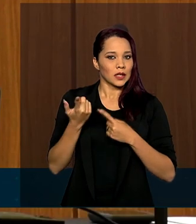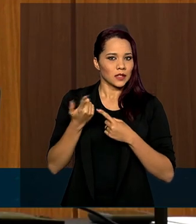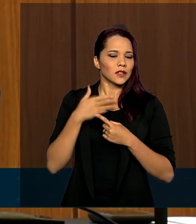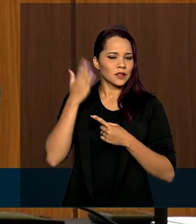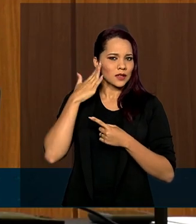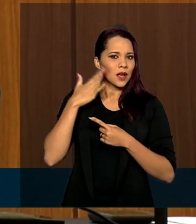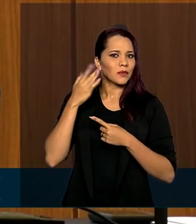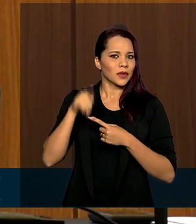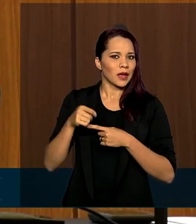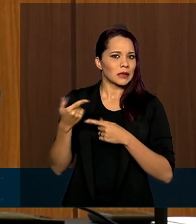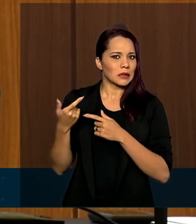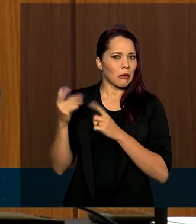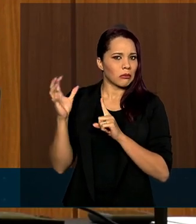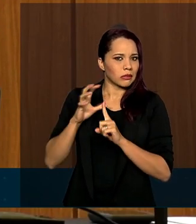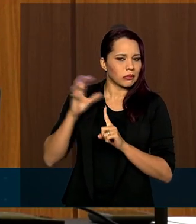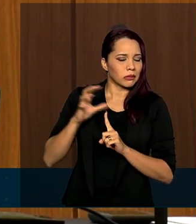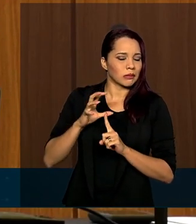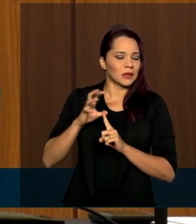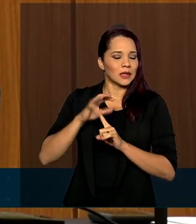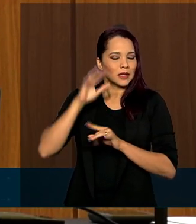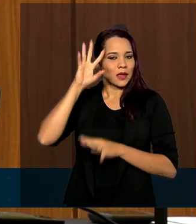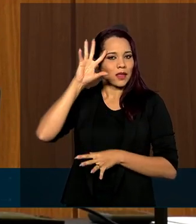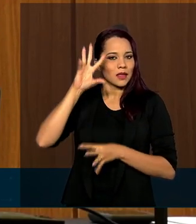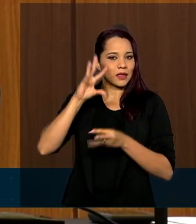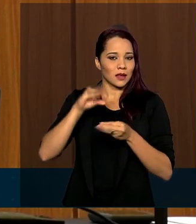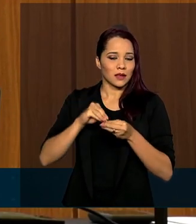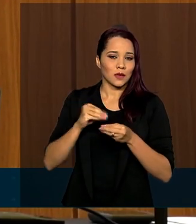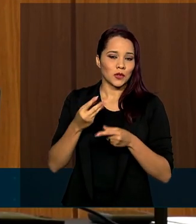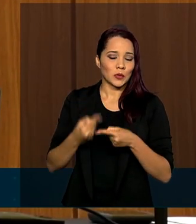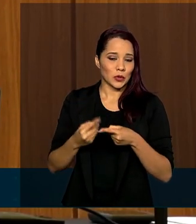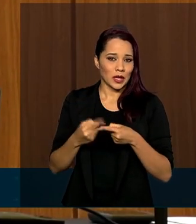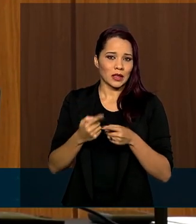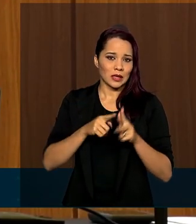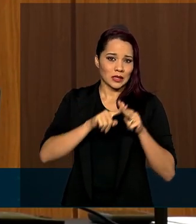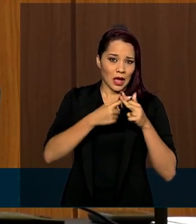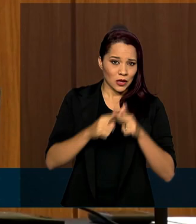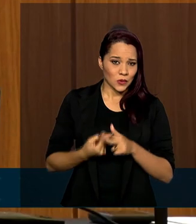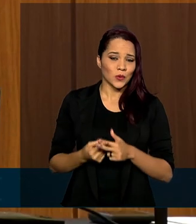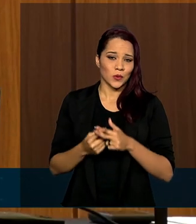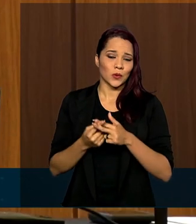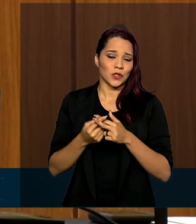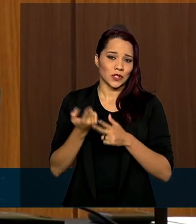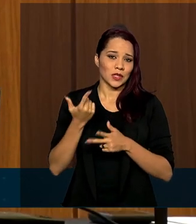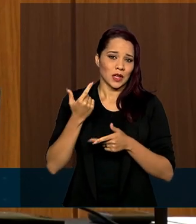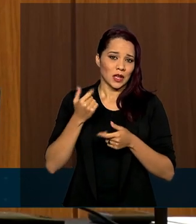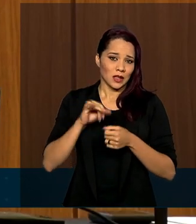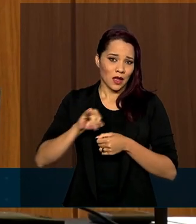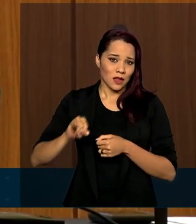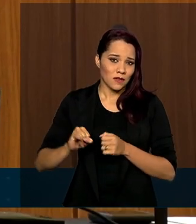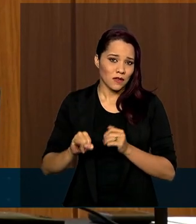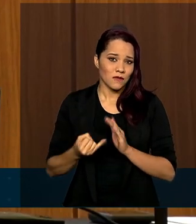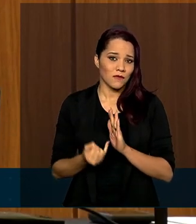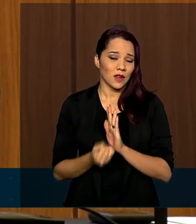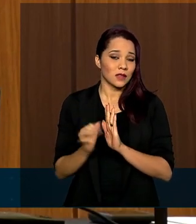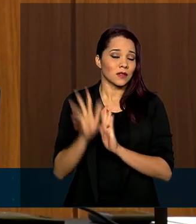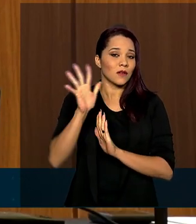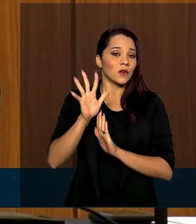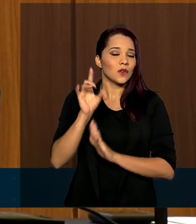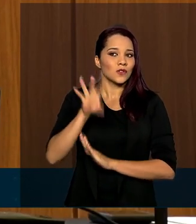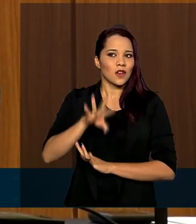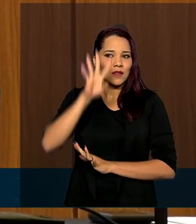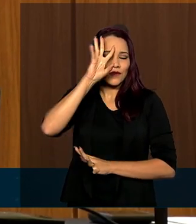pressão e entendemos a razão desses reajustes recentes na expectativa de inflação, mas não